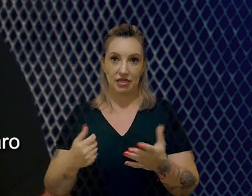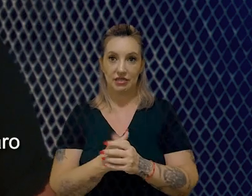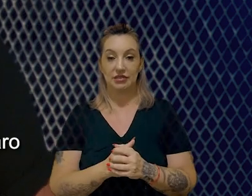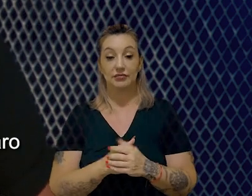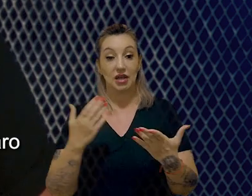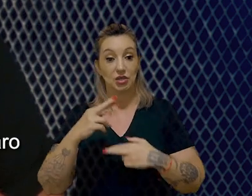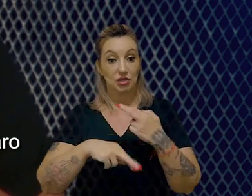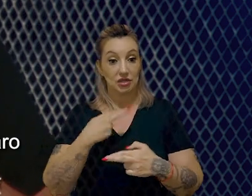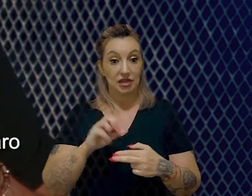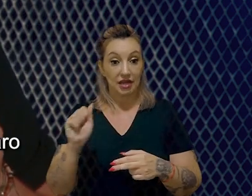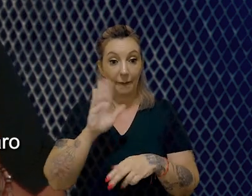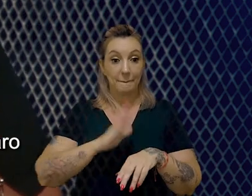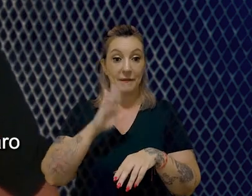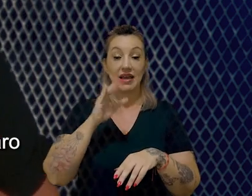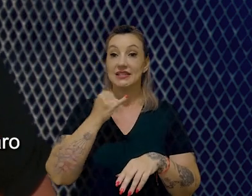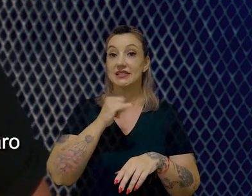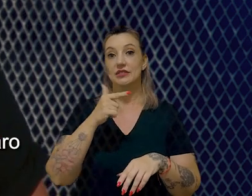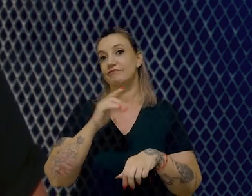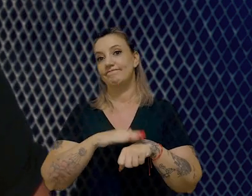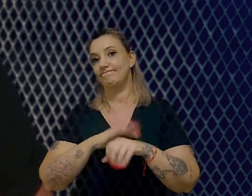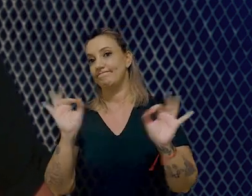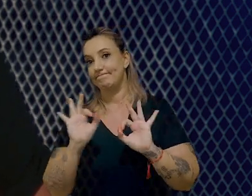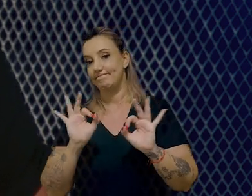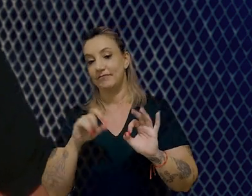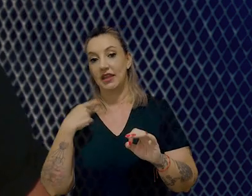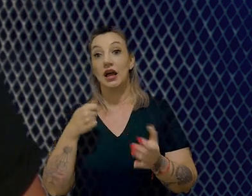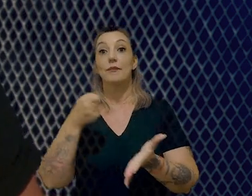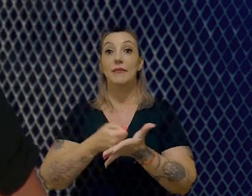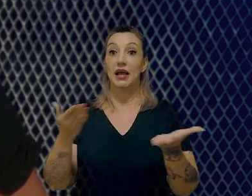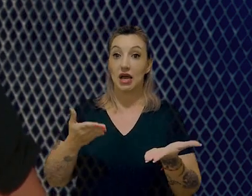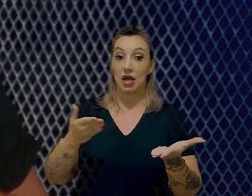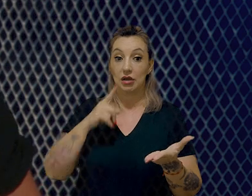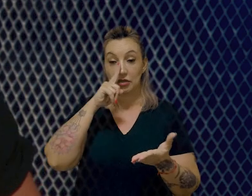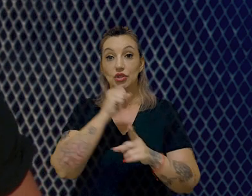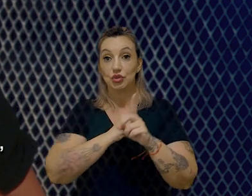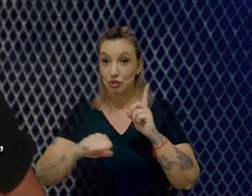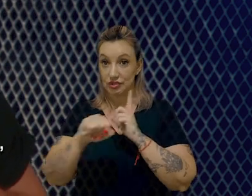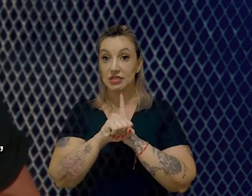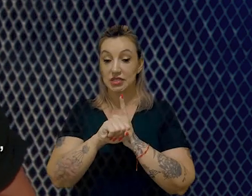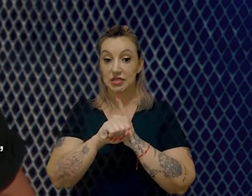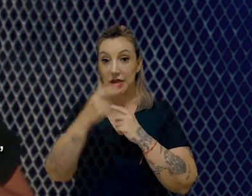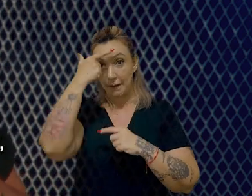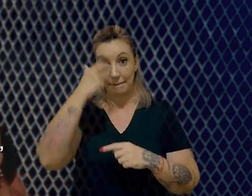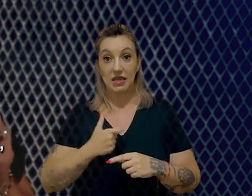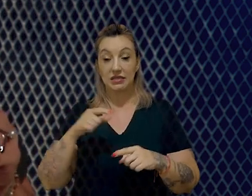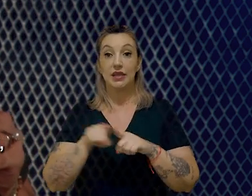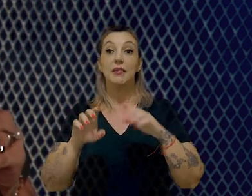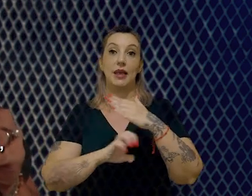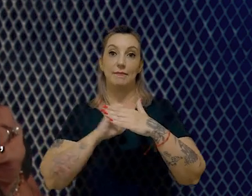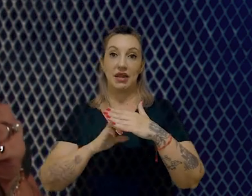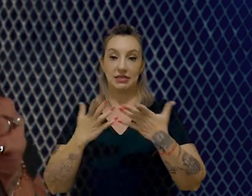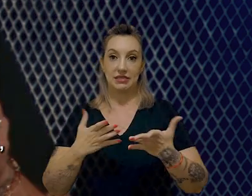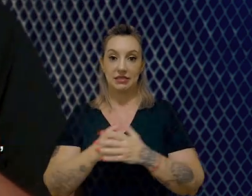Mas a sustentabilidade custa mais caro se você não fizer. E a gente está pagando a conta, como sociedade, como pessoa física e como empresa.